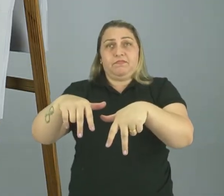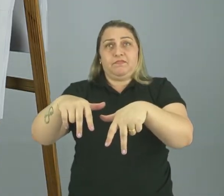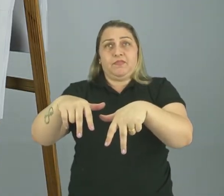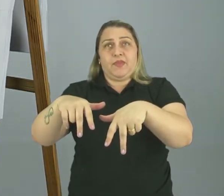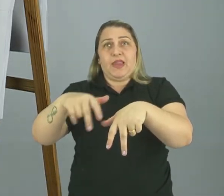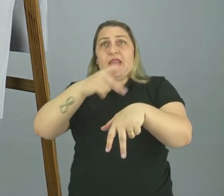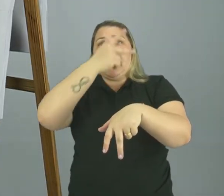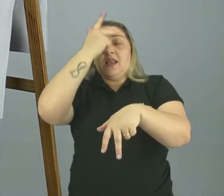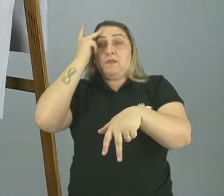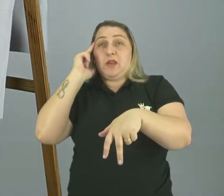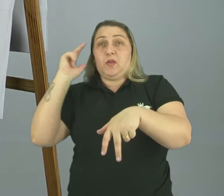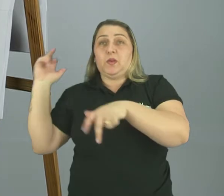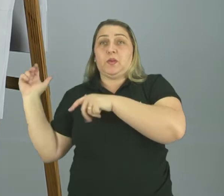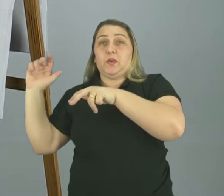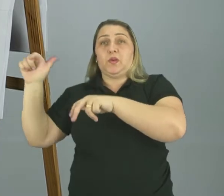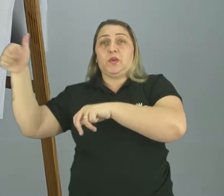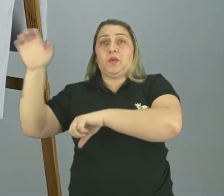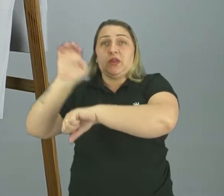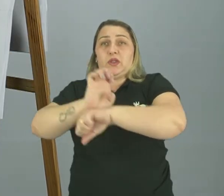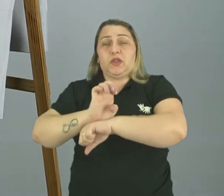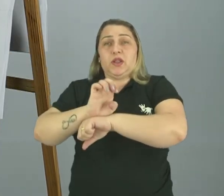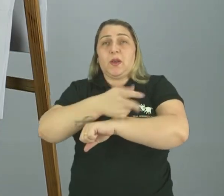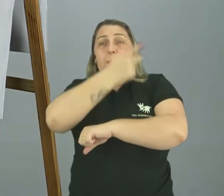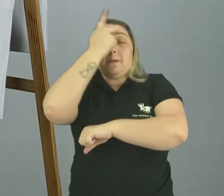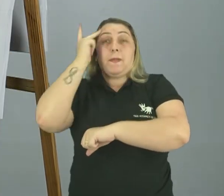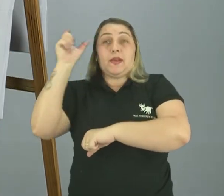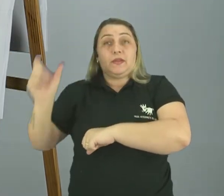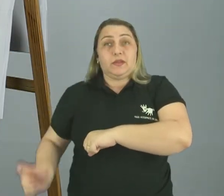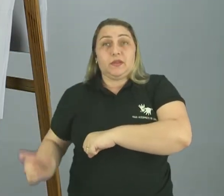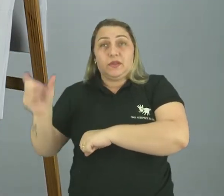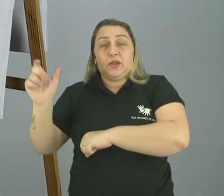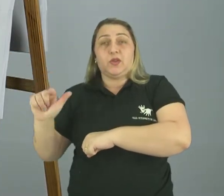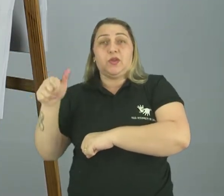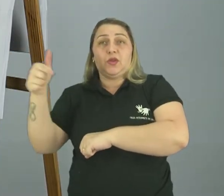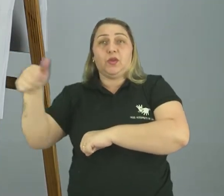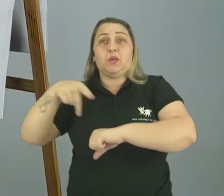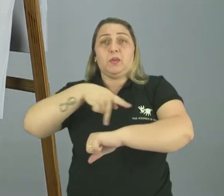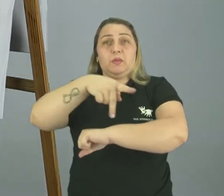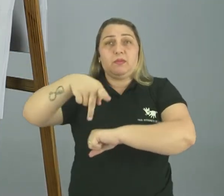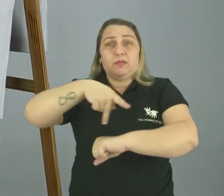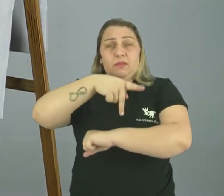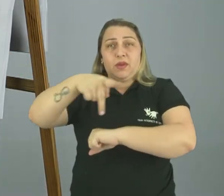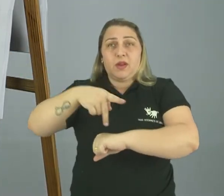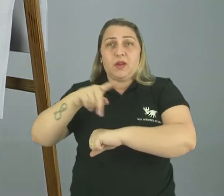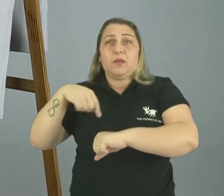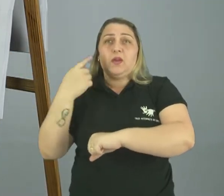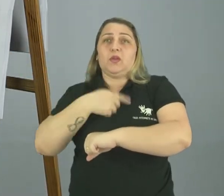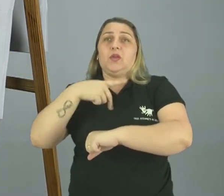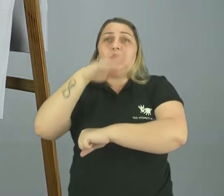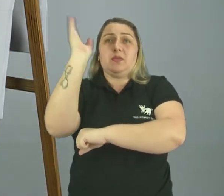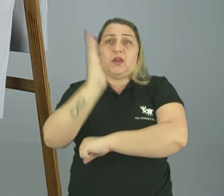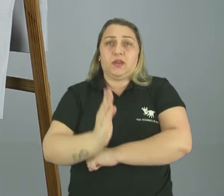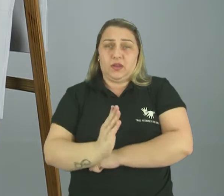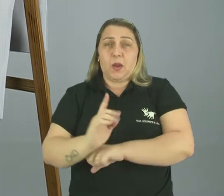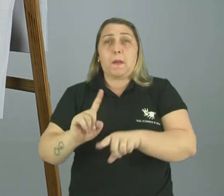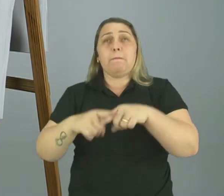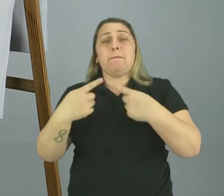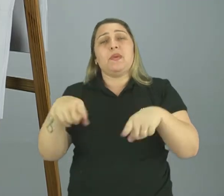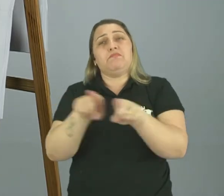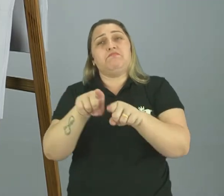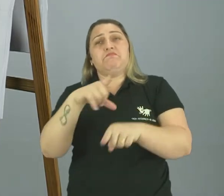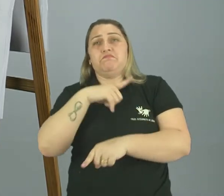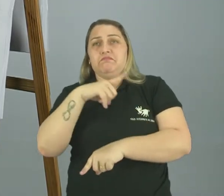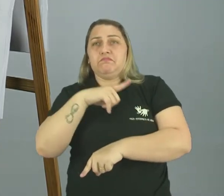imigrantes são pessoas que vieram de outro país para o nosso país, para o Brasil. Mas teve